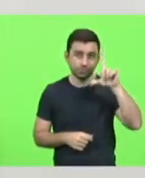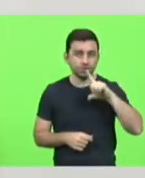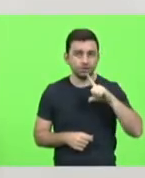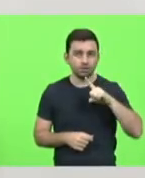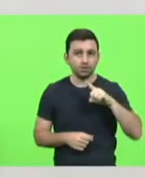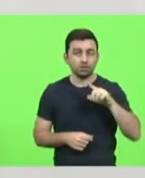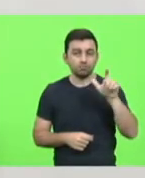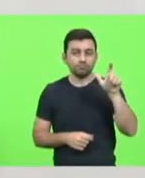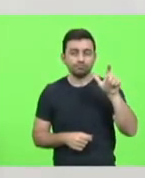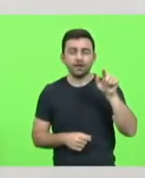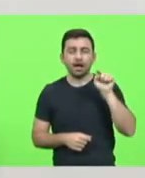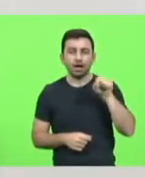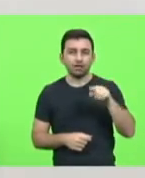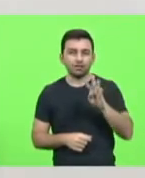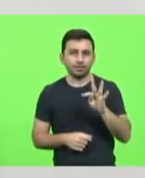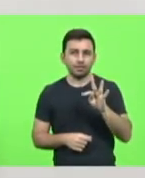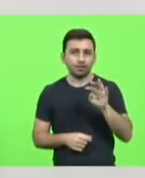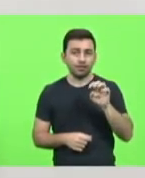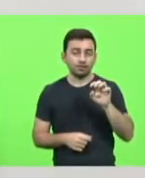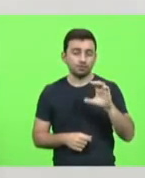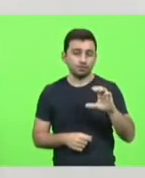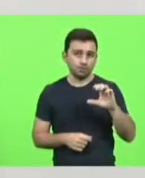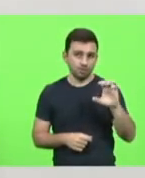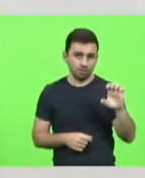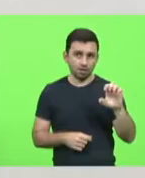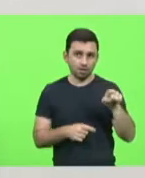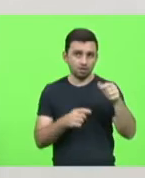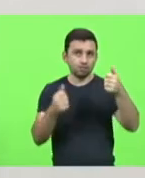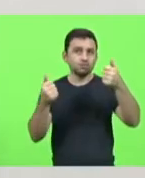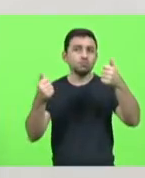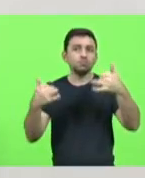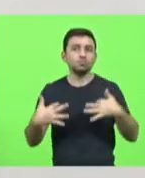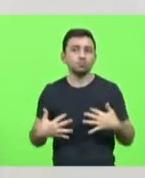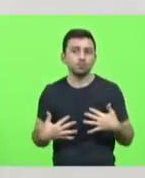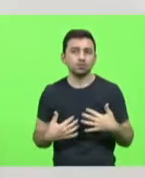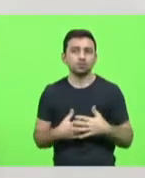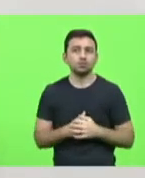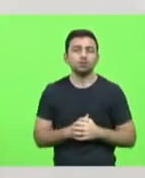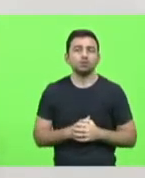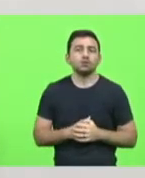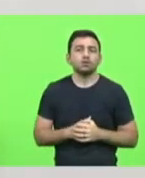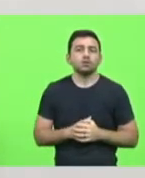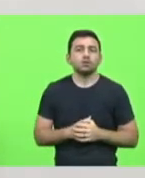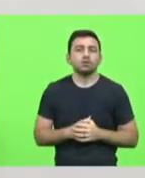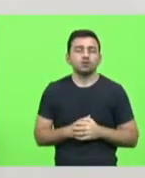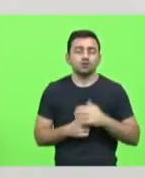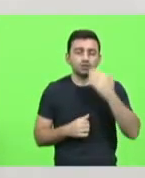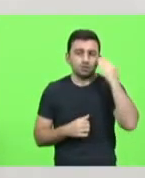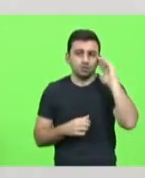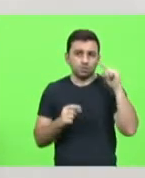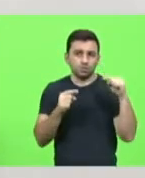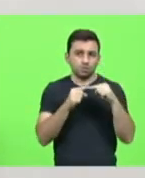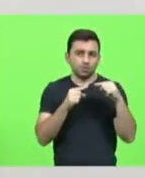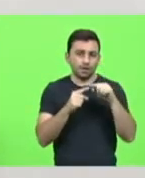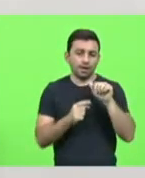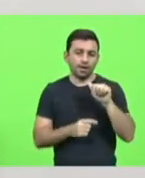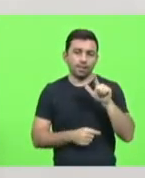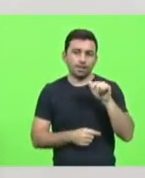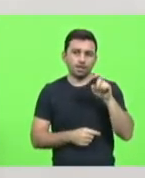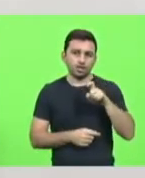TCE, do Tribunal de Contas do Estado, seguindo o entendimento do ministro Alexandre de Moraes.